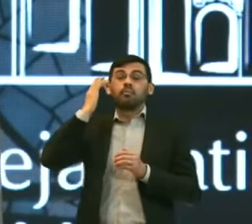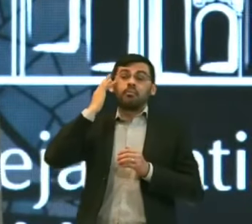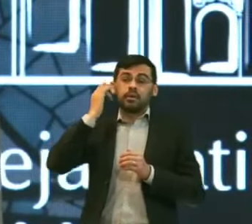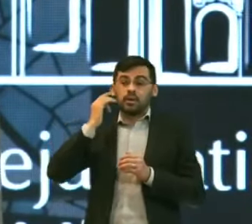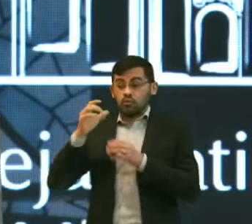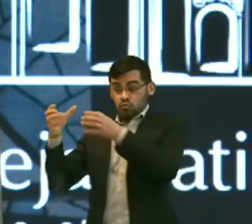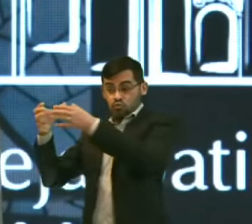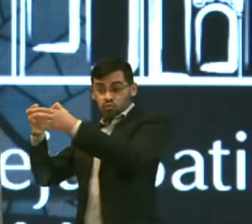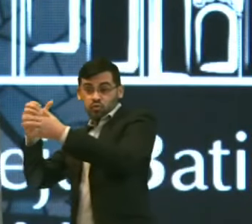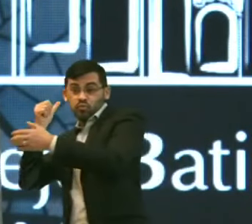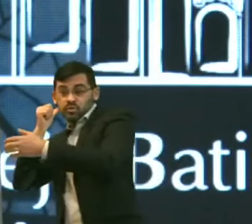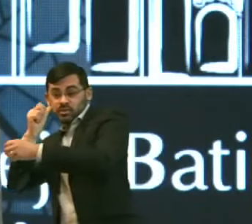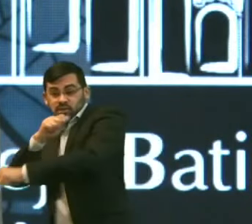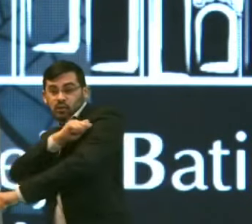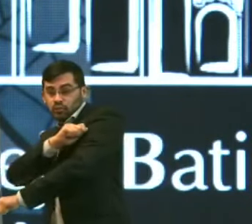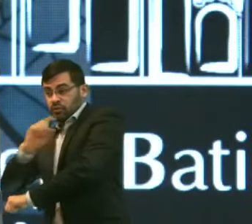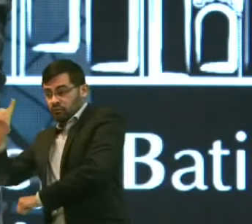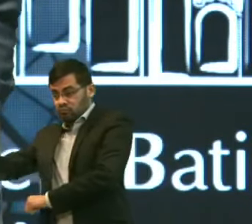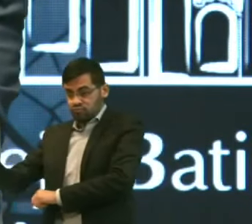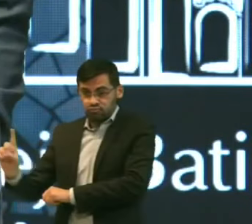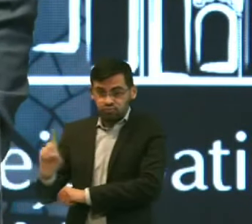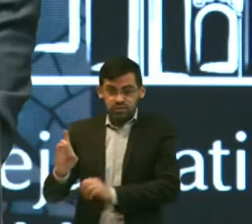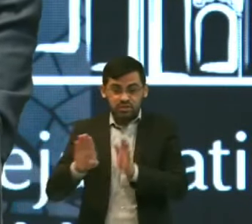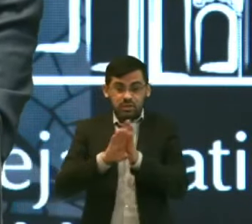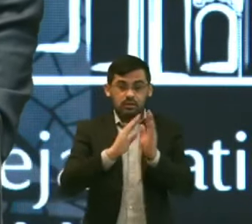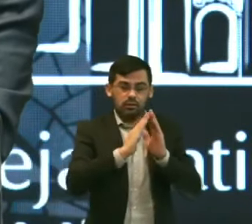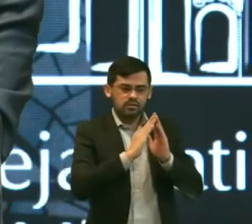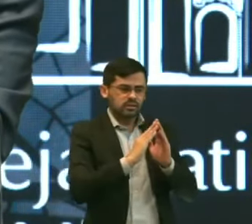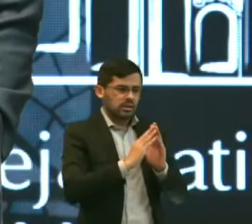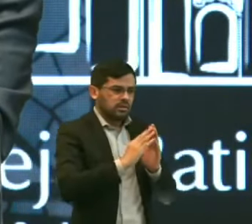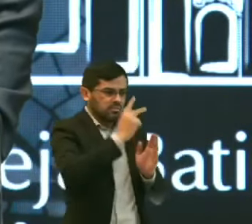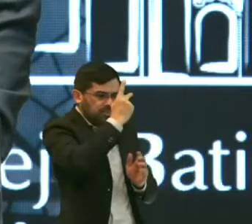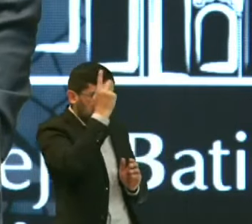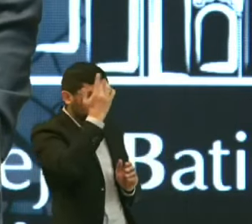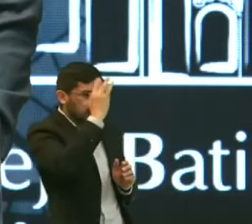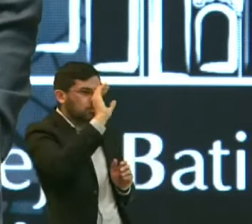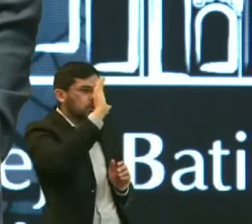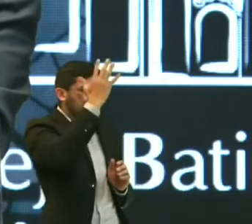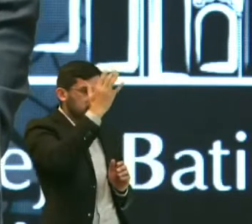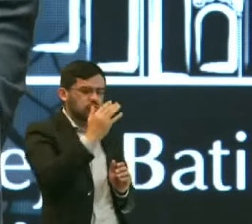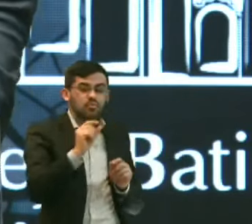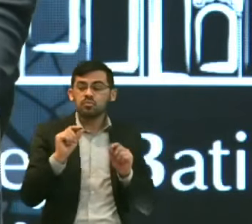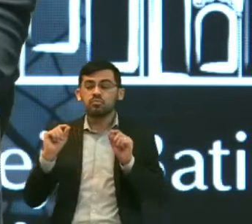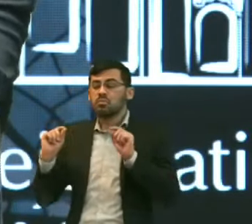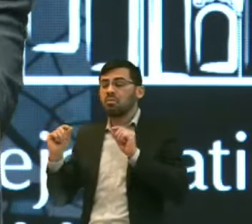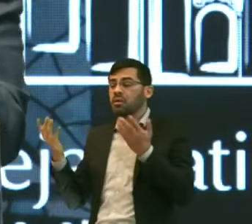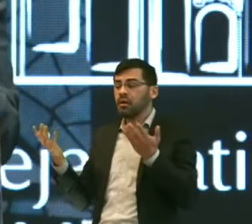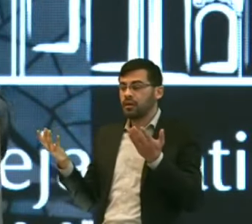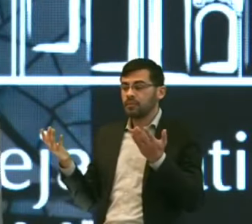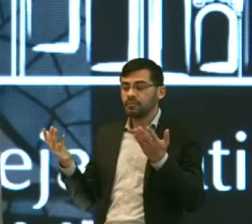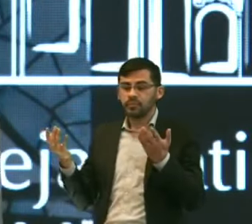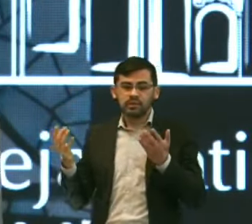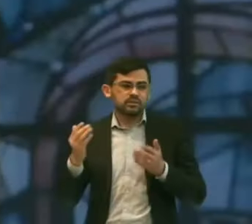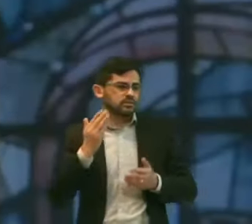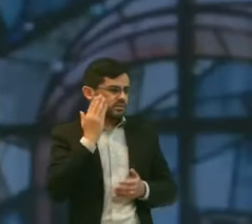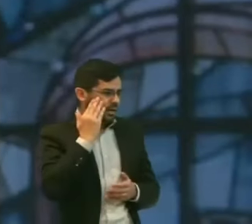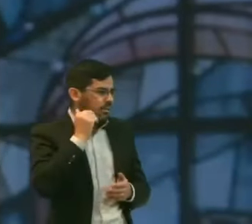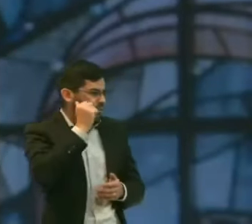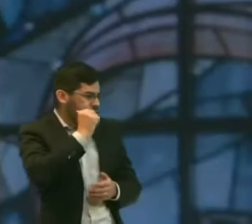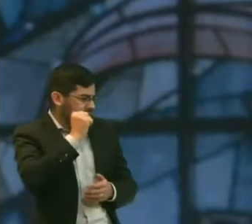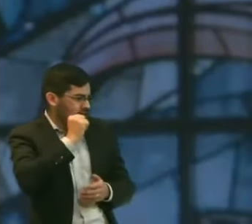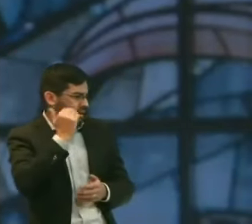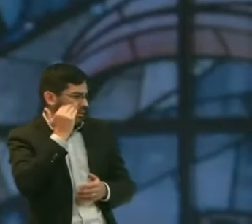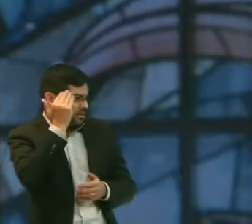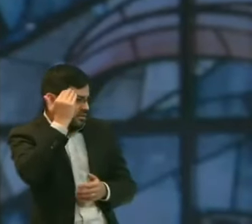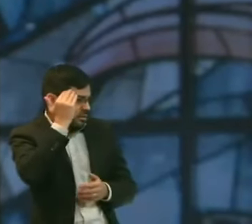casa Mas qual você não sabe O aconteceu O que aconteceu Ela disse A menina voltou Para casa